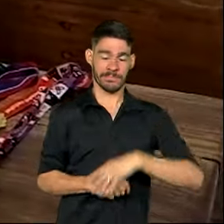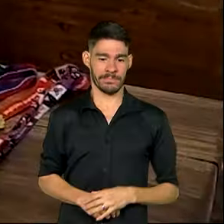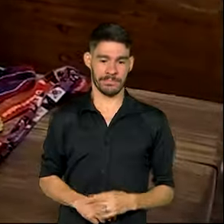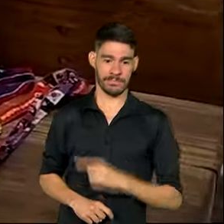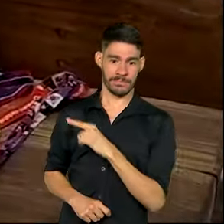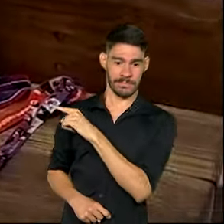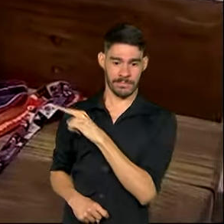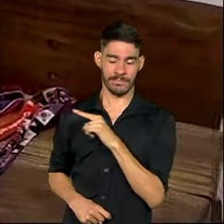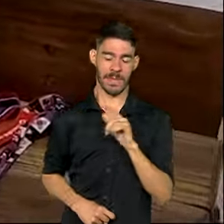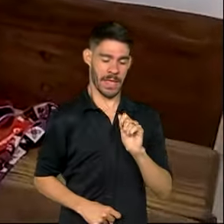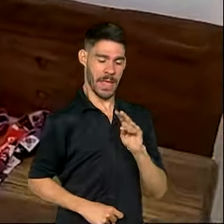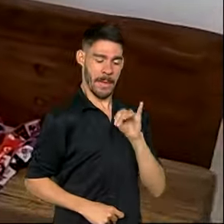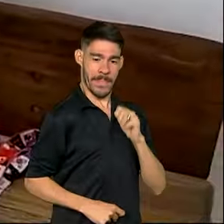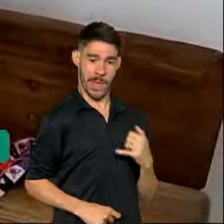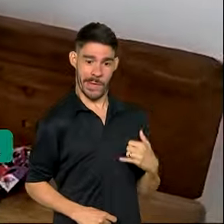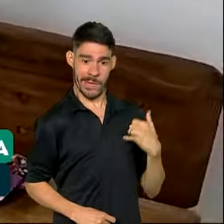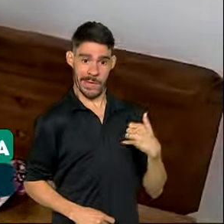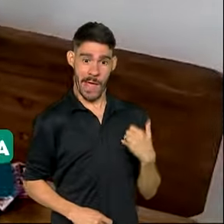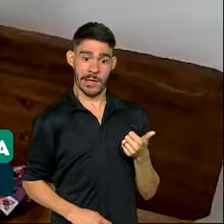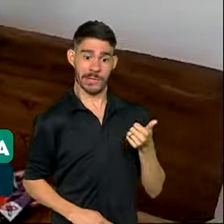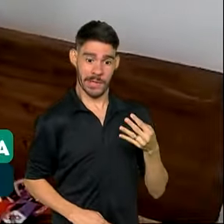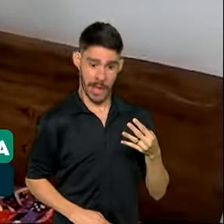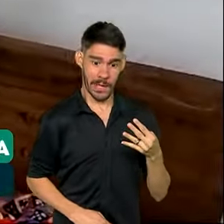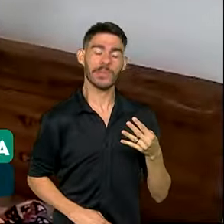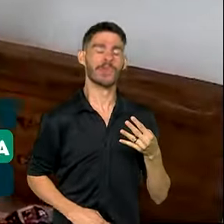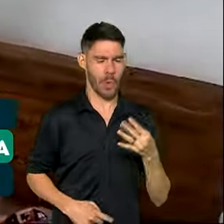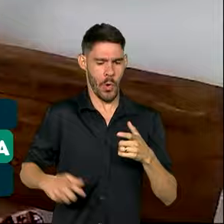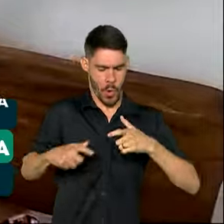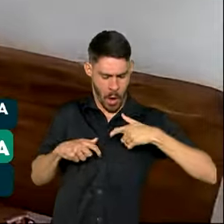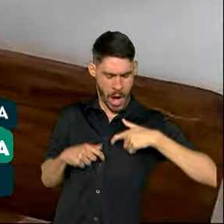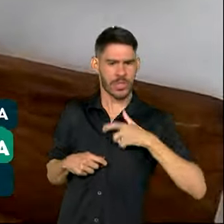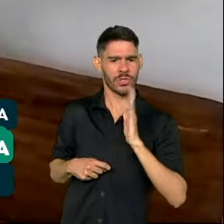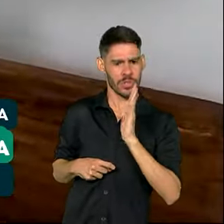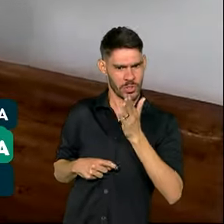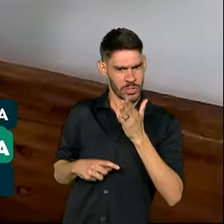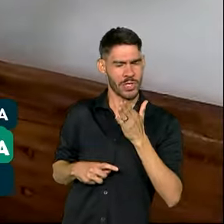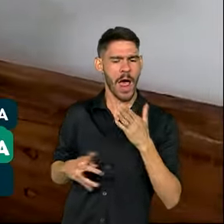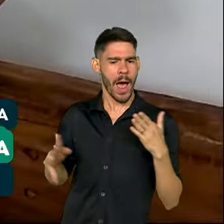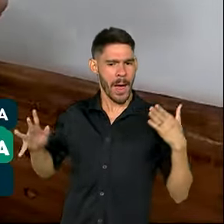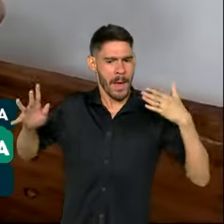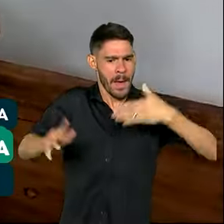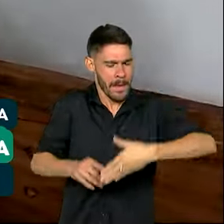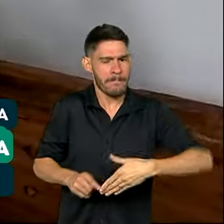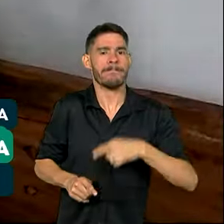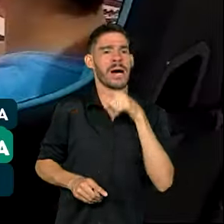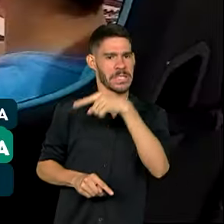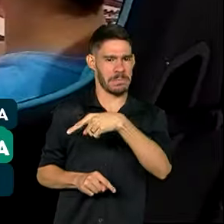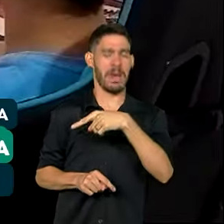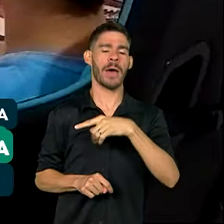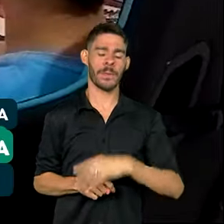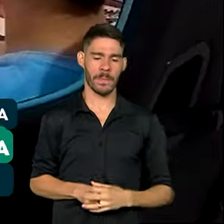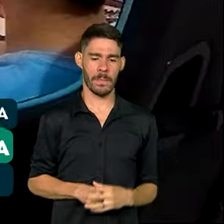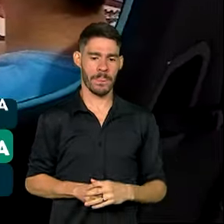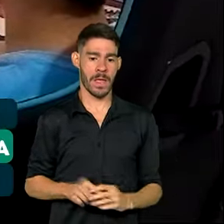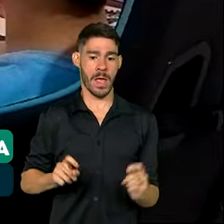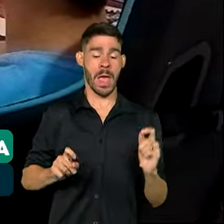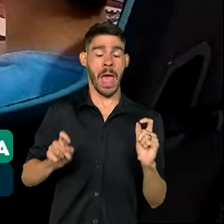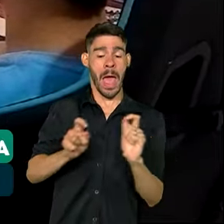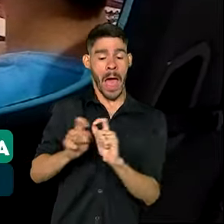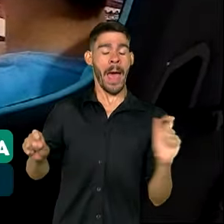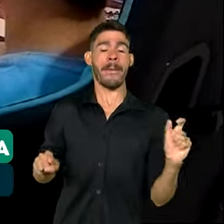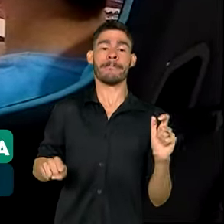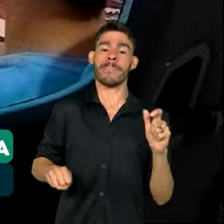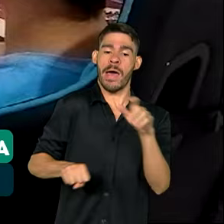Gabriel tem 14 anos e já coleciona medalhas em Olimpíadas de Conhecimento, a maioria em